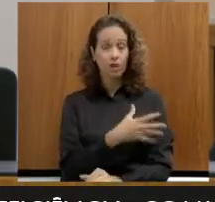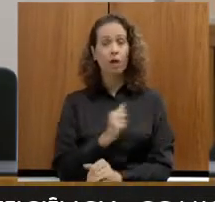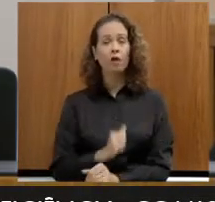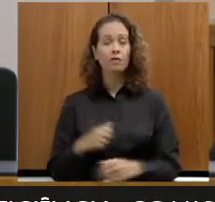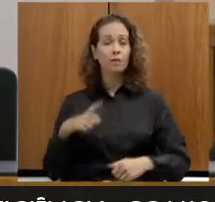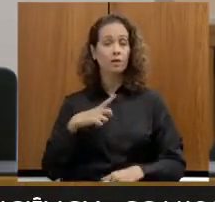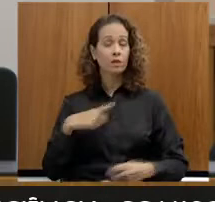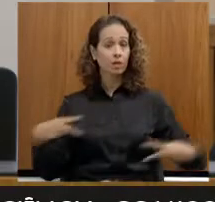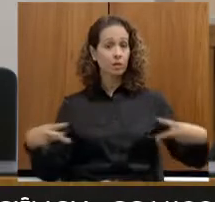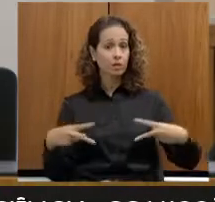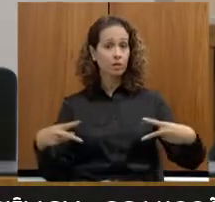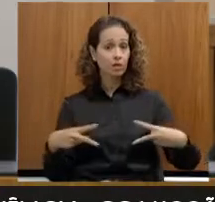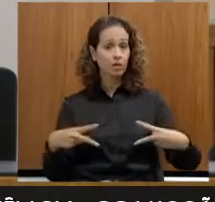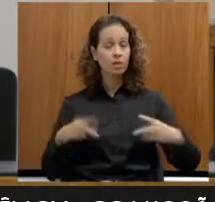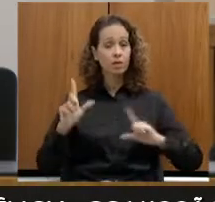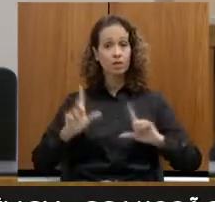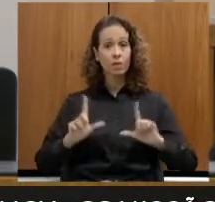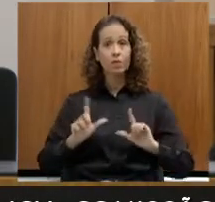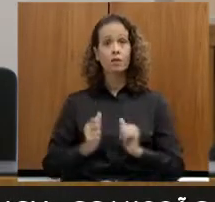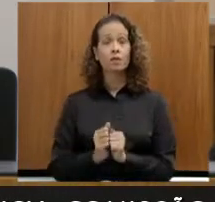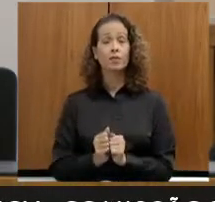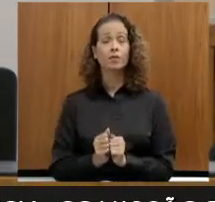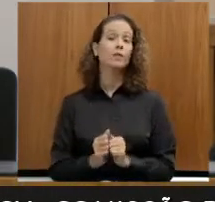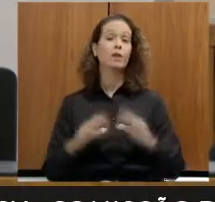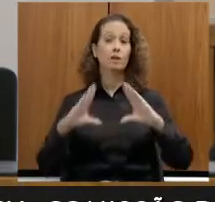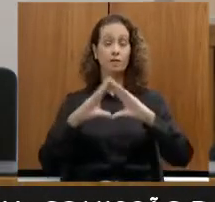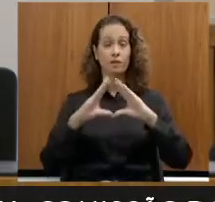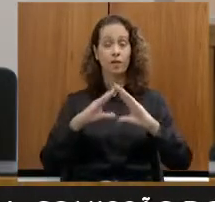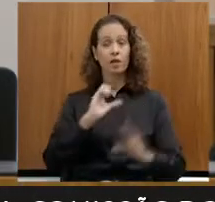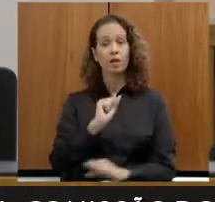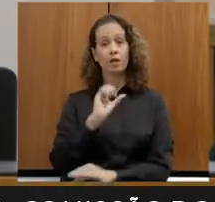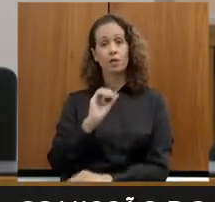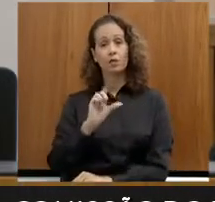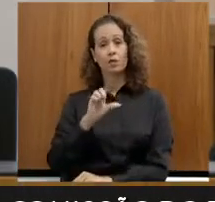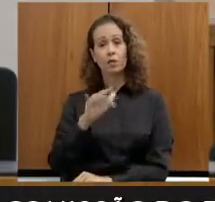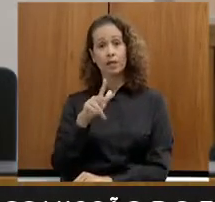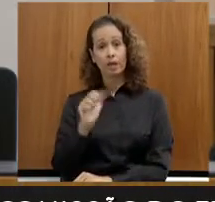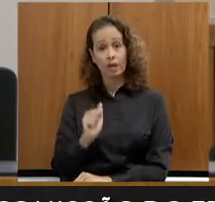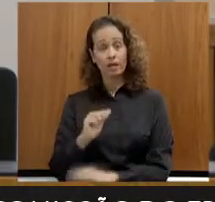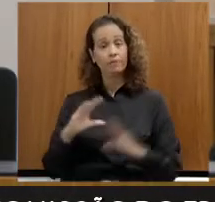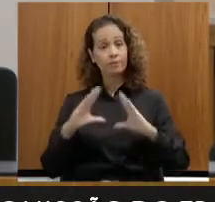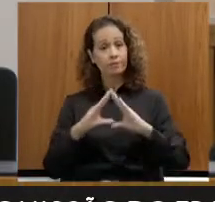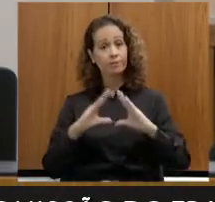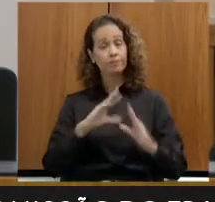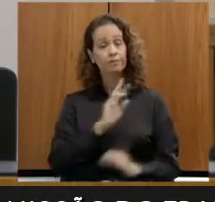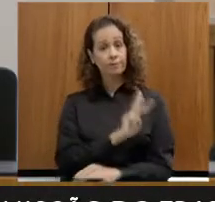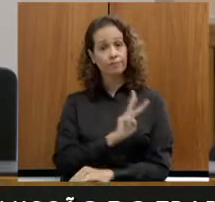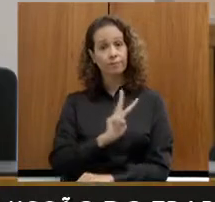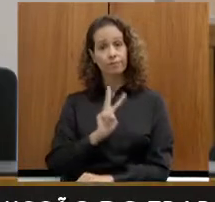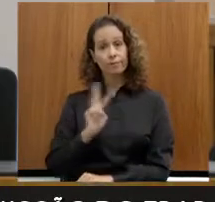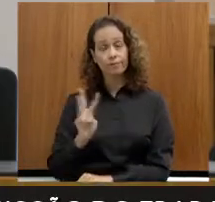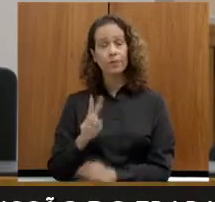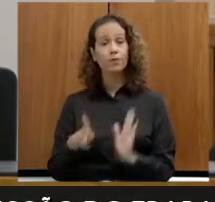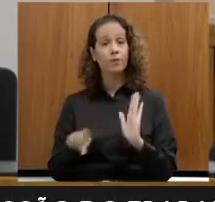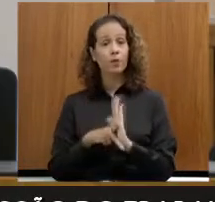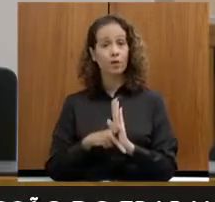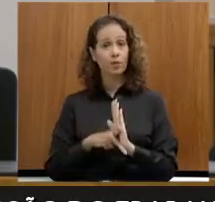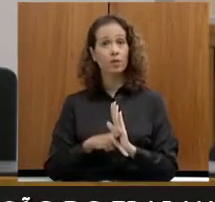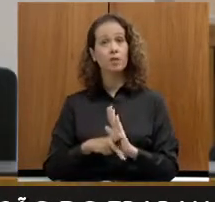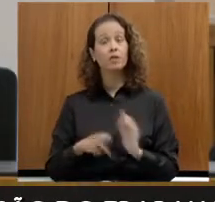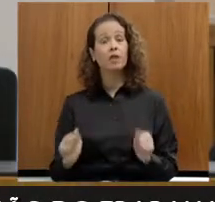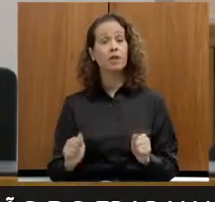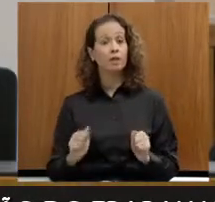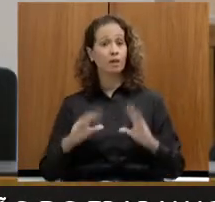link do programa Assembleia Solidária no portal da Assembleia, www.almg